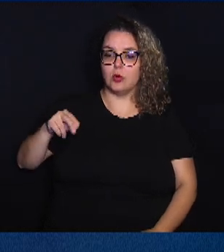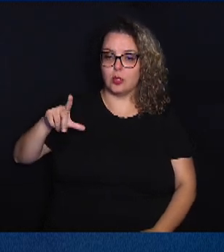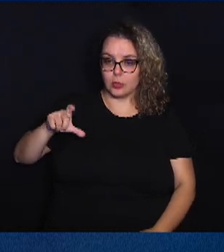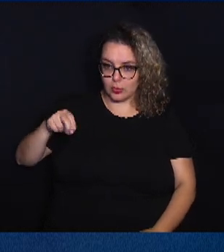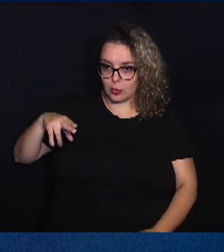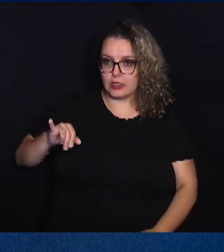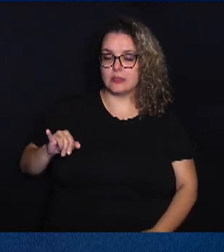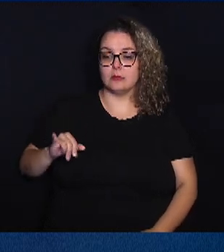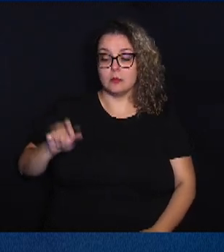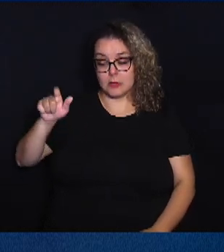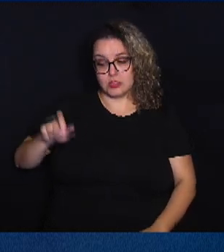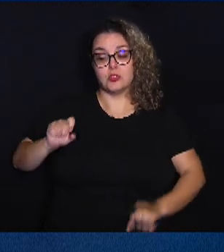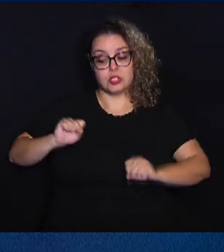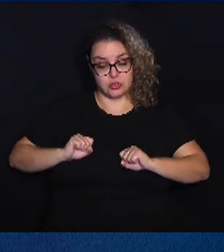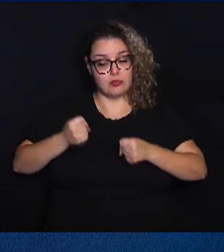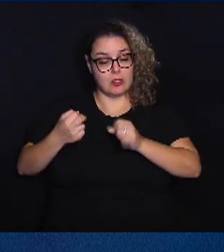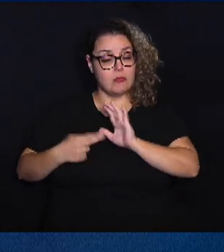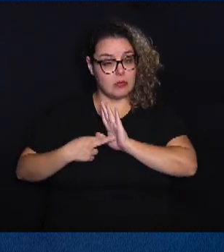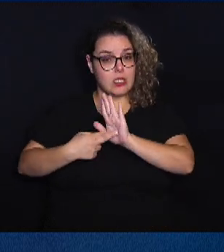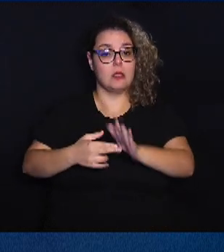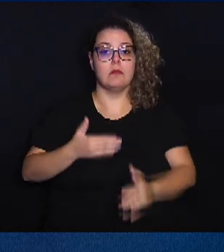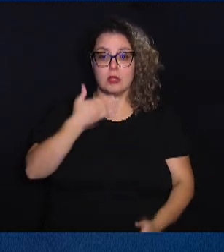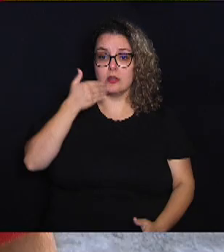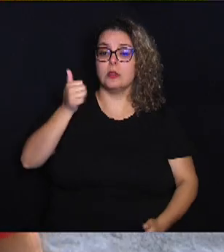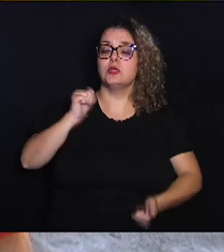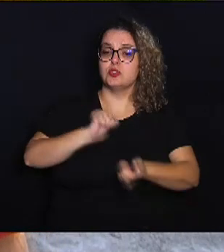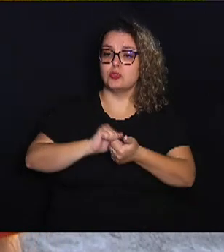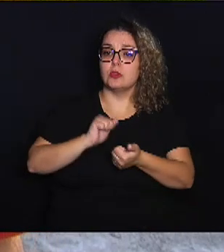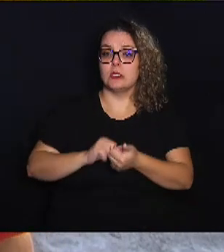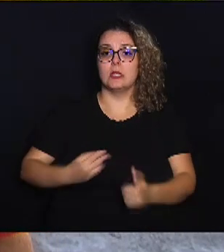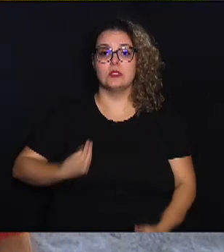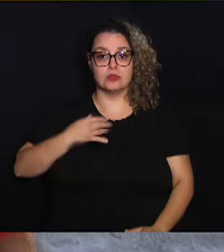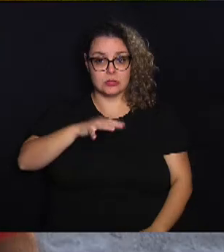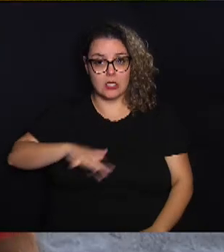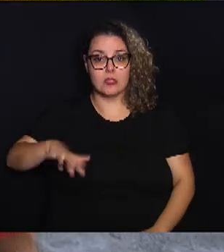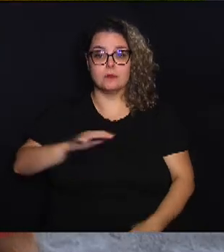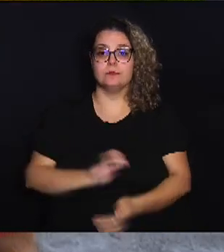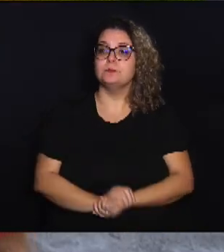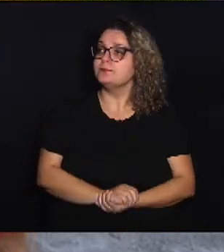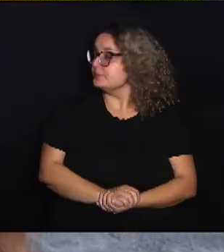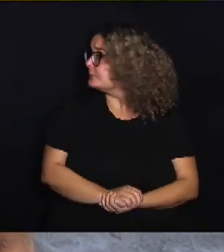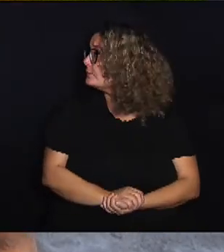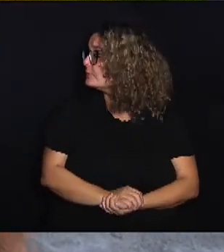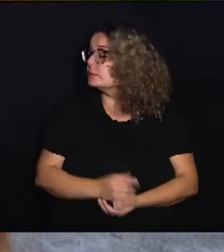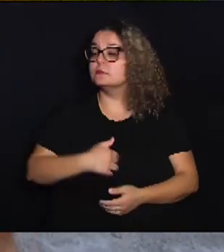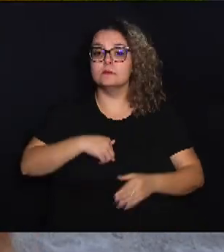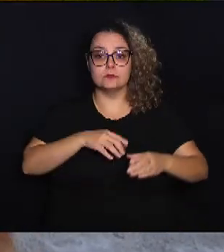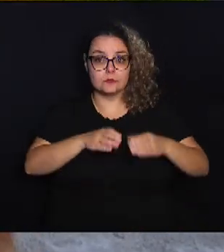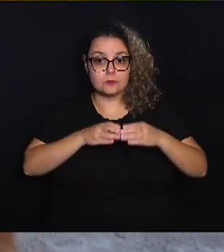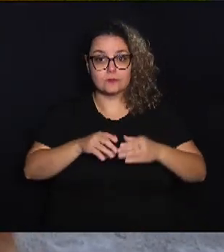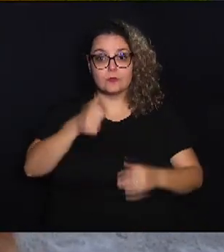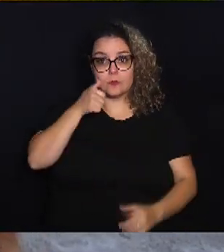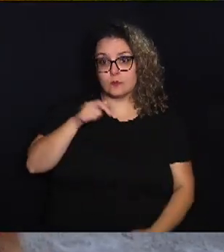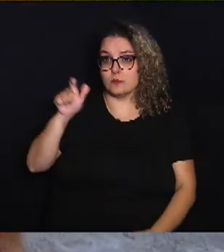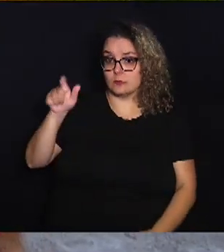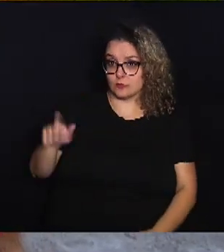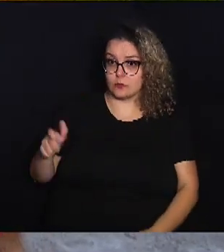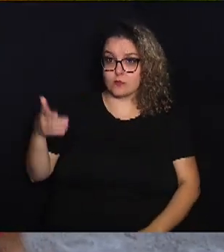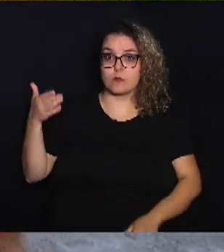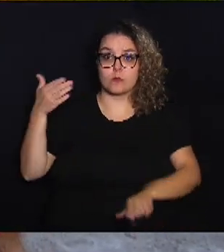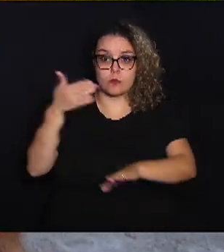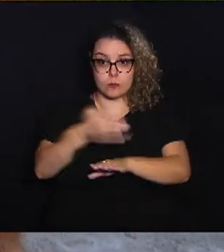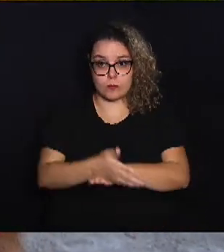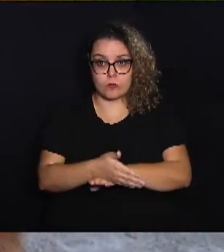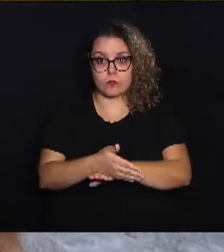defesa da melhoria de qualidade de vida da região. Eu convivi muito com a Joana Júlia, nós participávamos